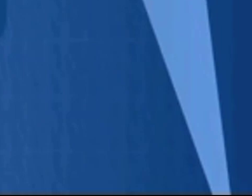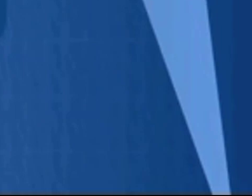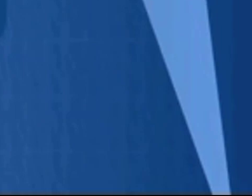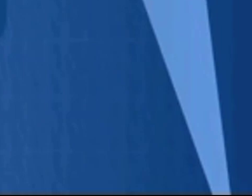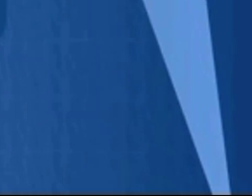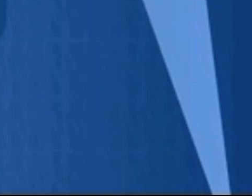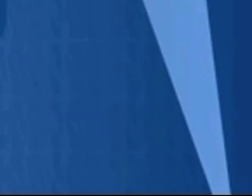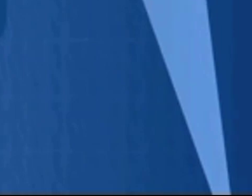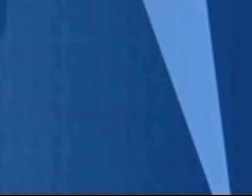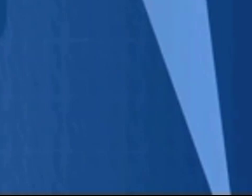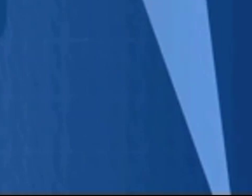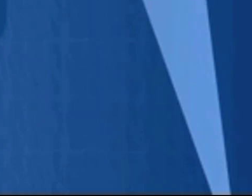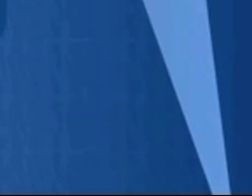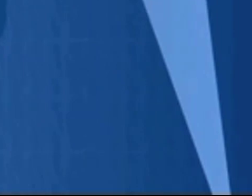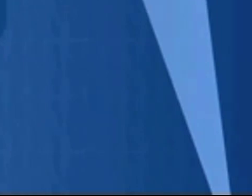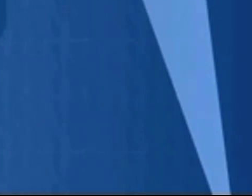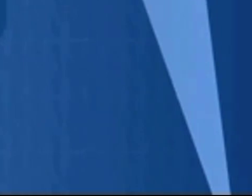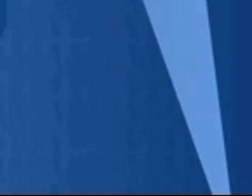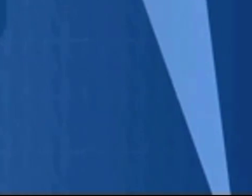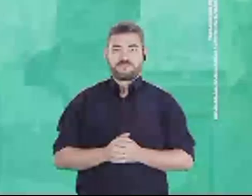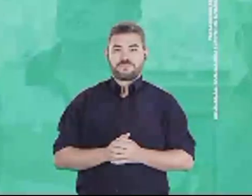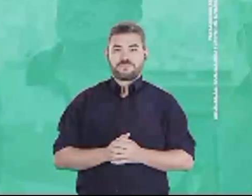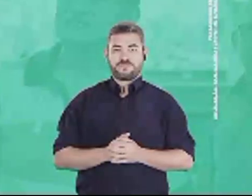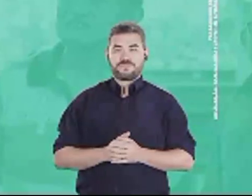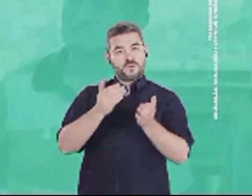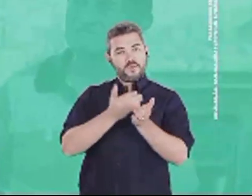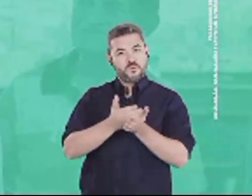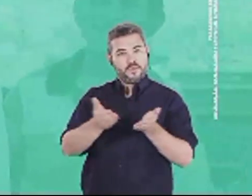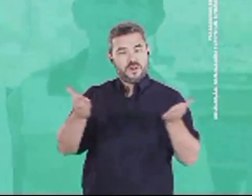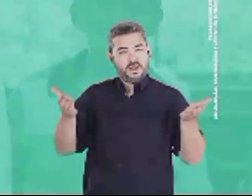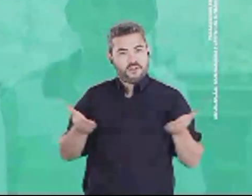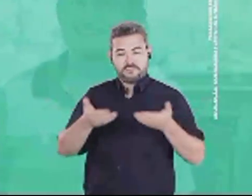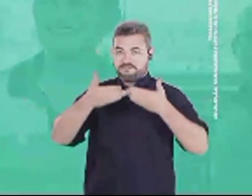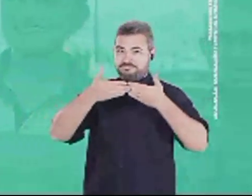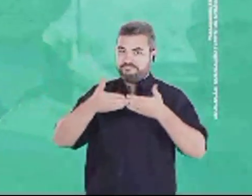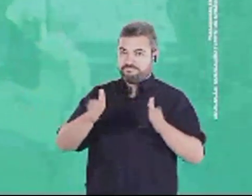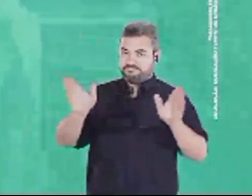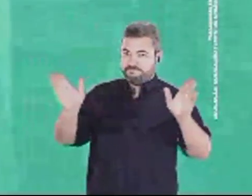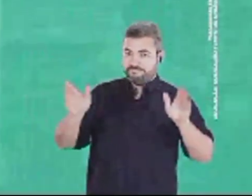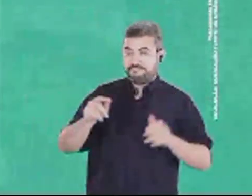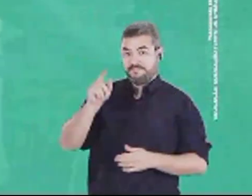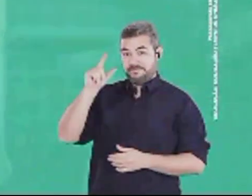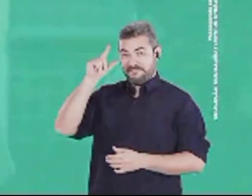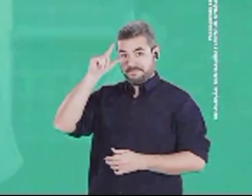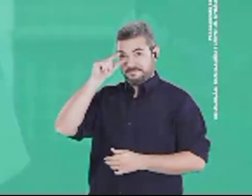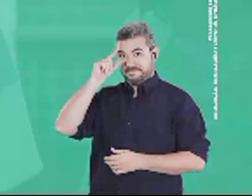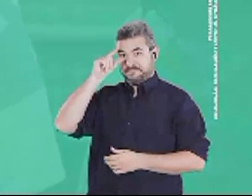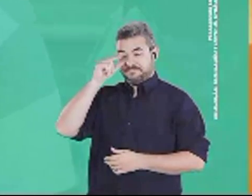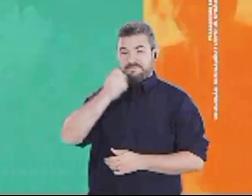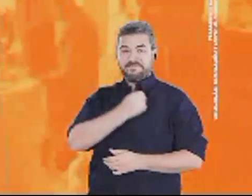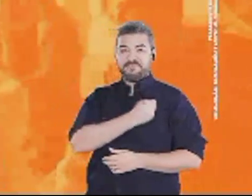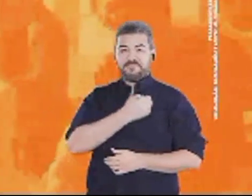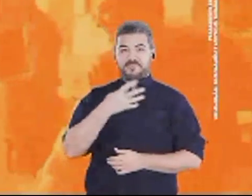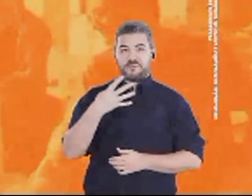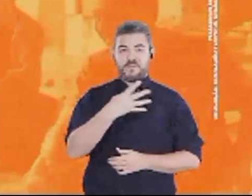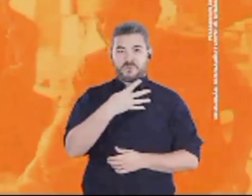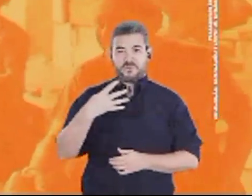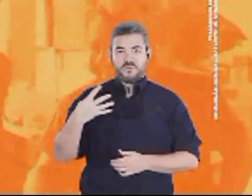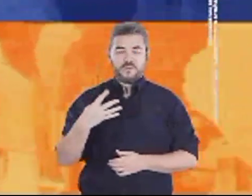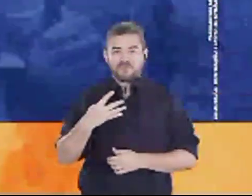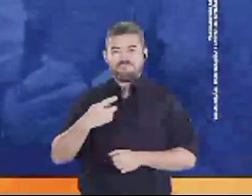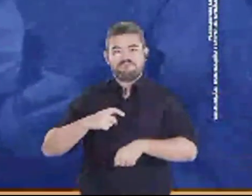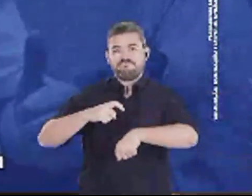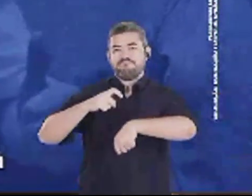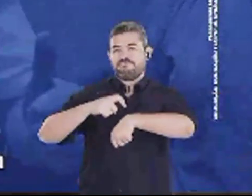Dentro de dez minutos voltaremos com nossa Começa agora o programa Oscar quarenta quatro